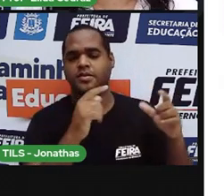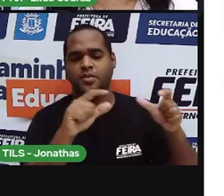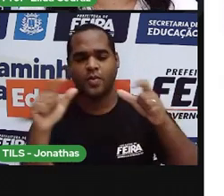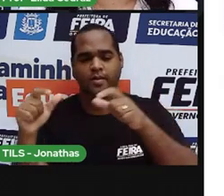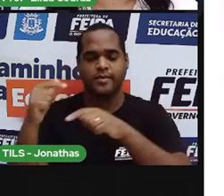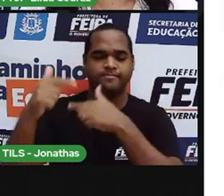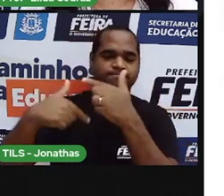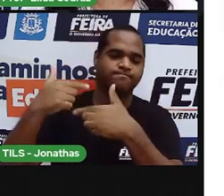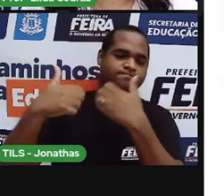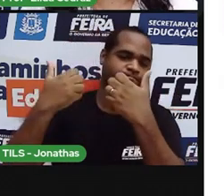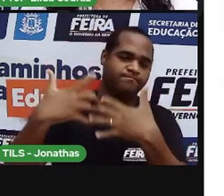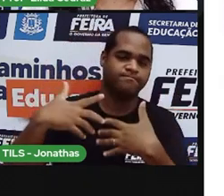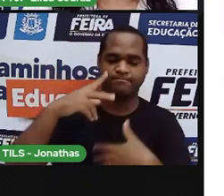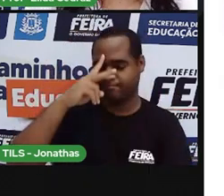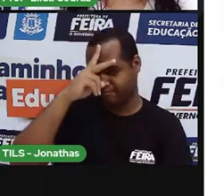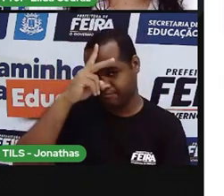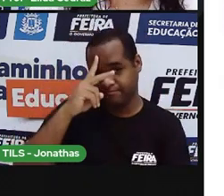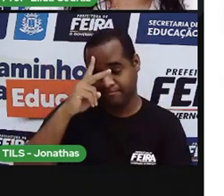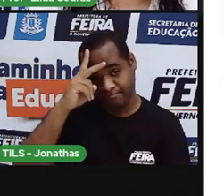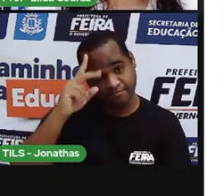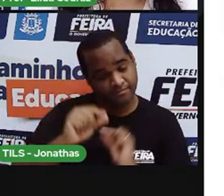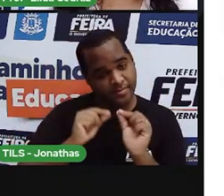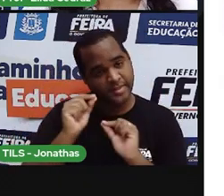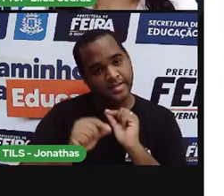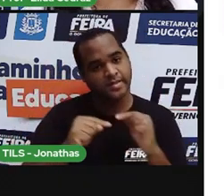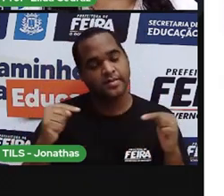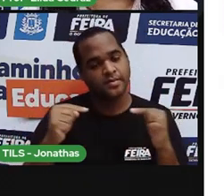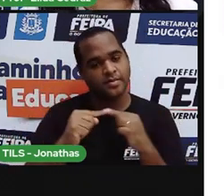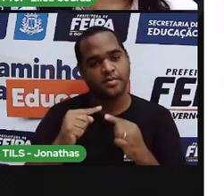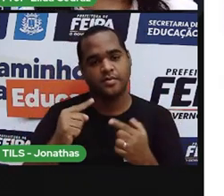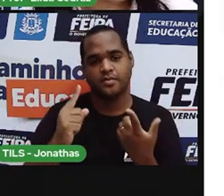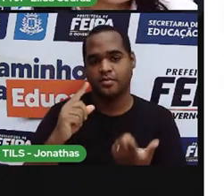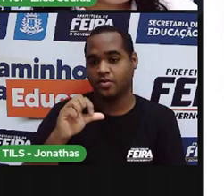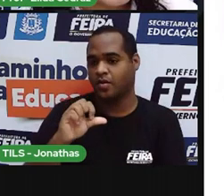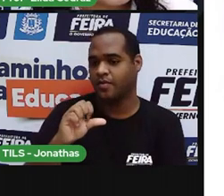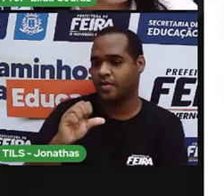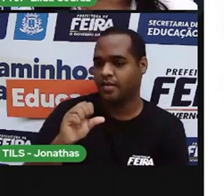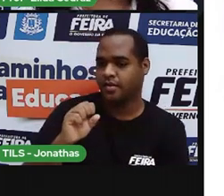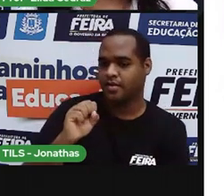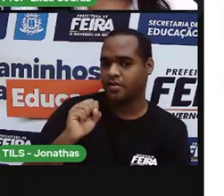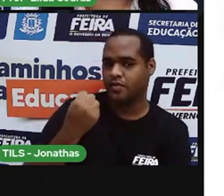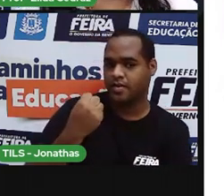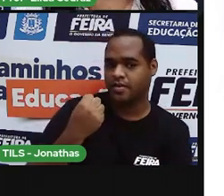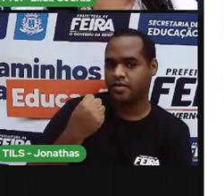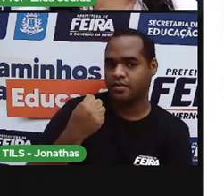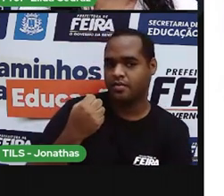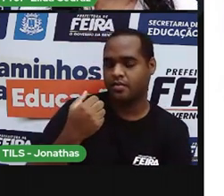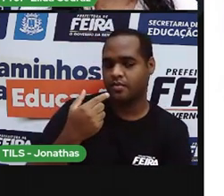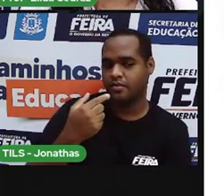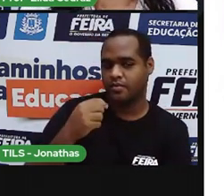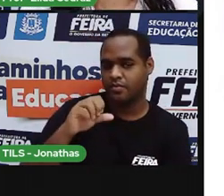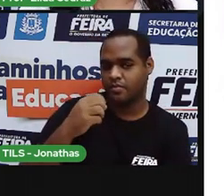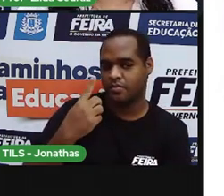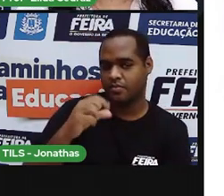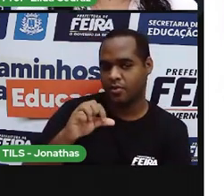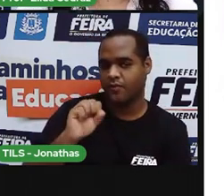decorrer da história. Foi estabelecida em 1889